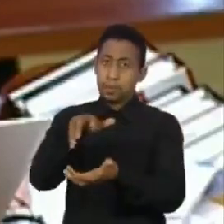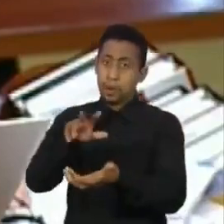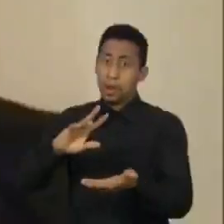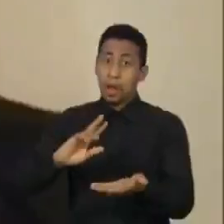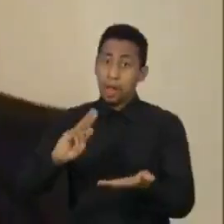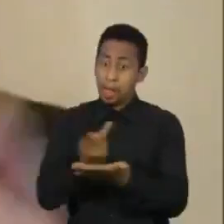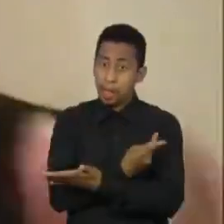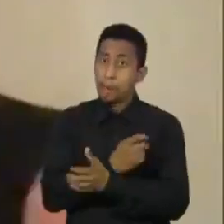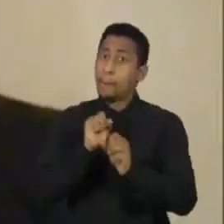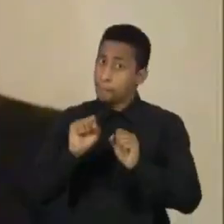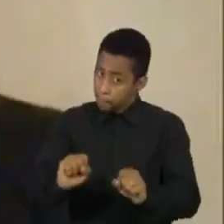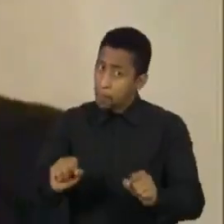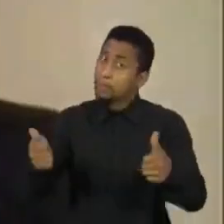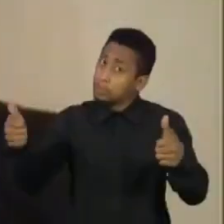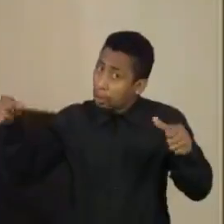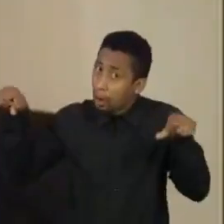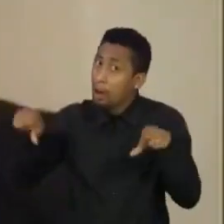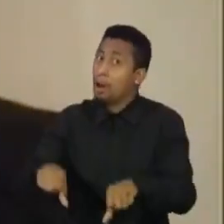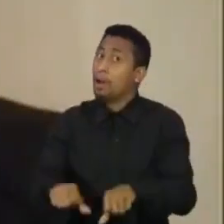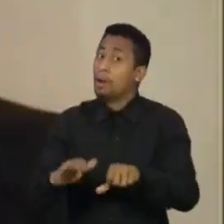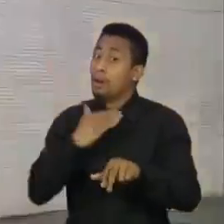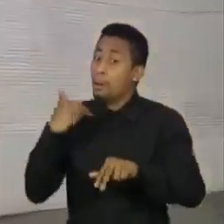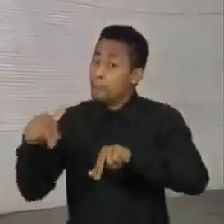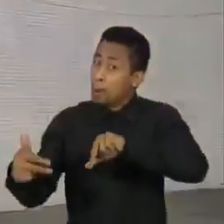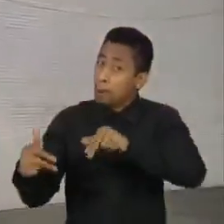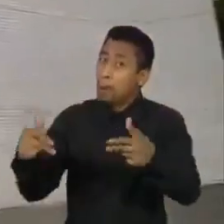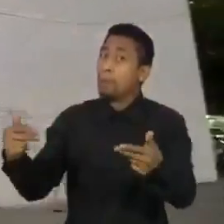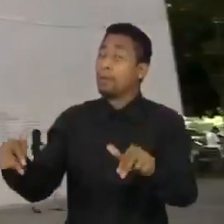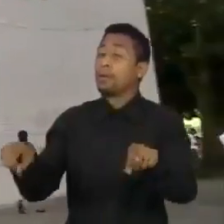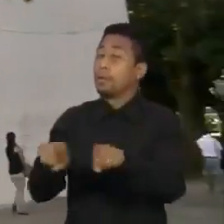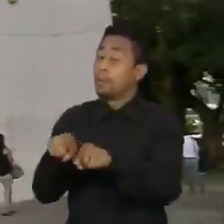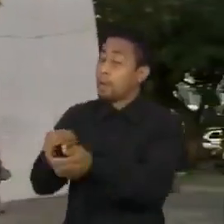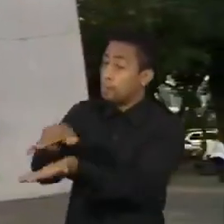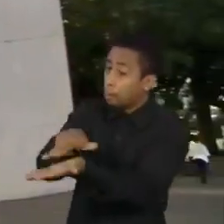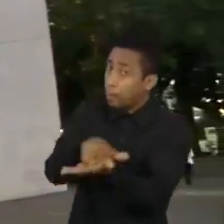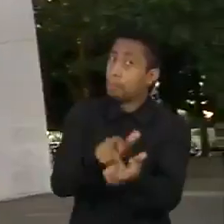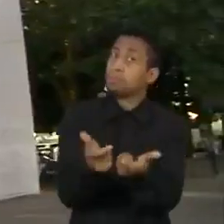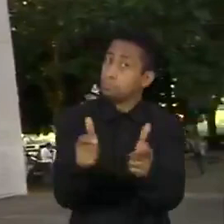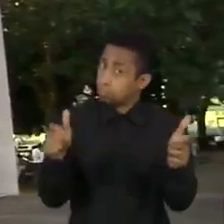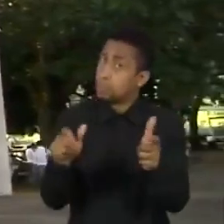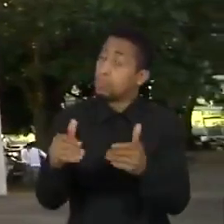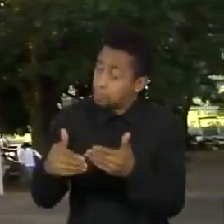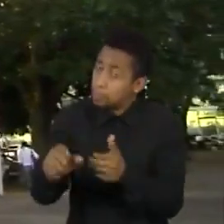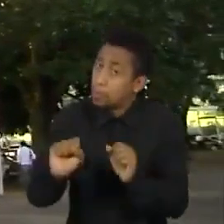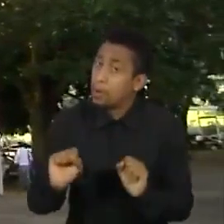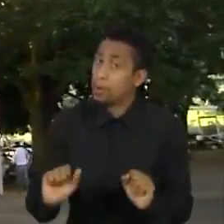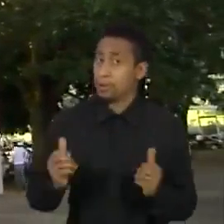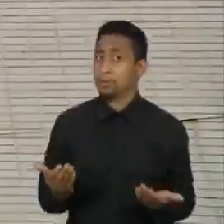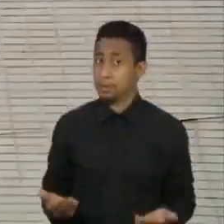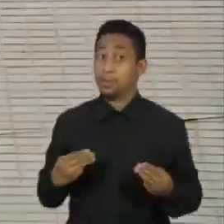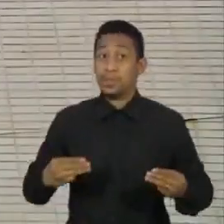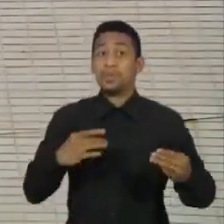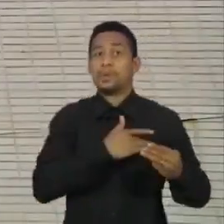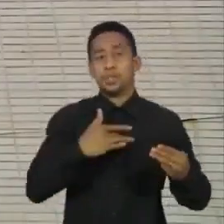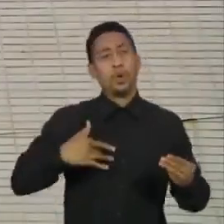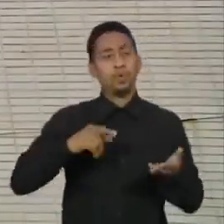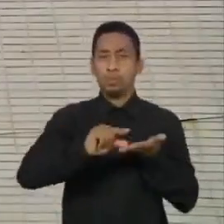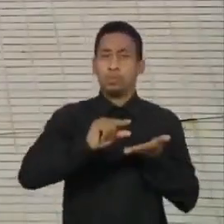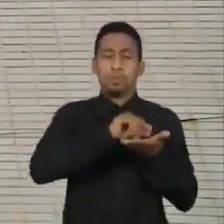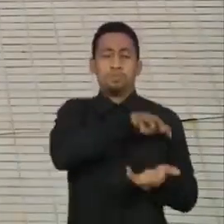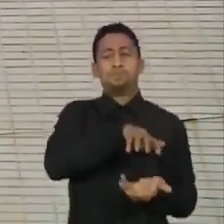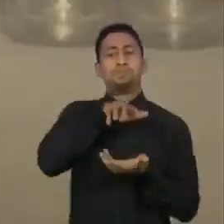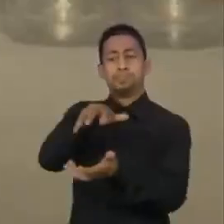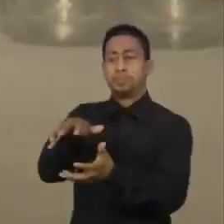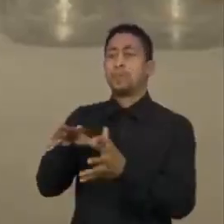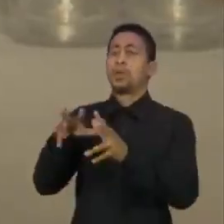internações e mortes por Covid-19 em São Paulo. Sendo assim, o Ministério da Saúde deve garantir a segunda dose a todos parcialmente